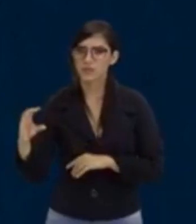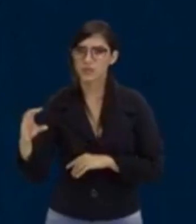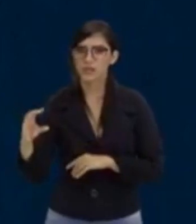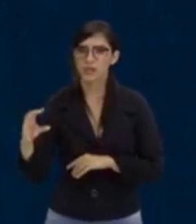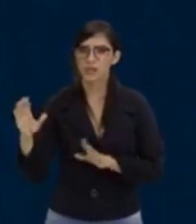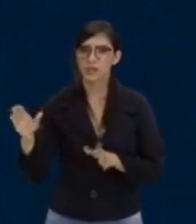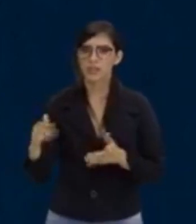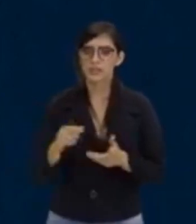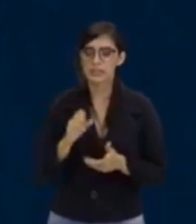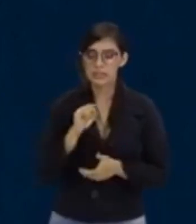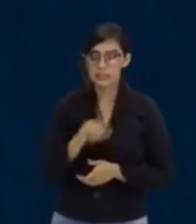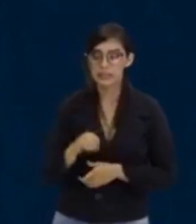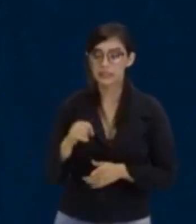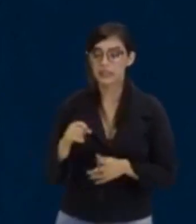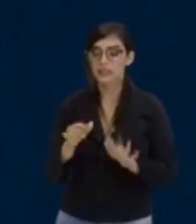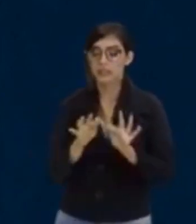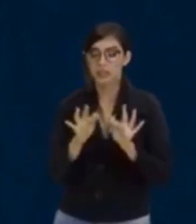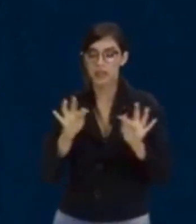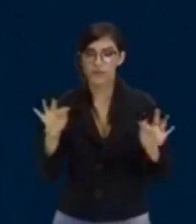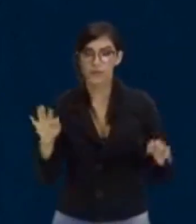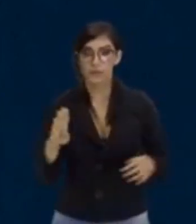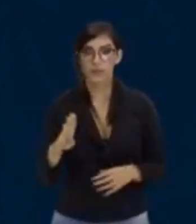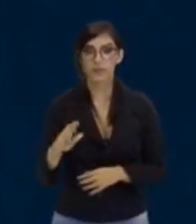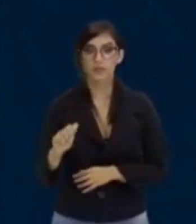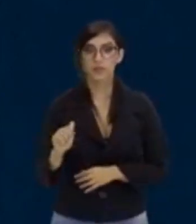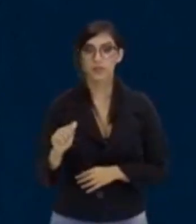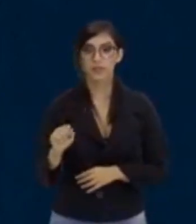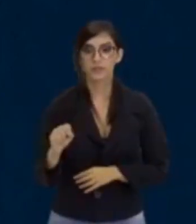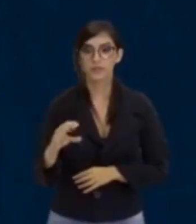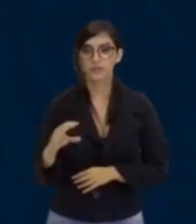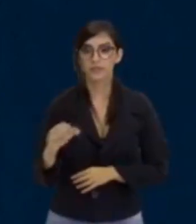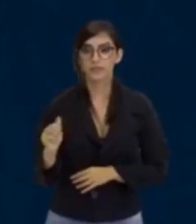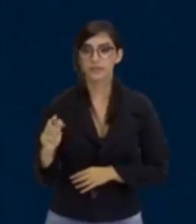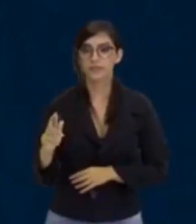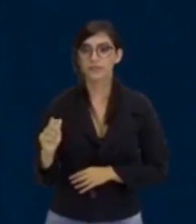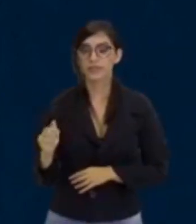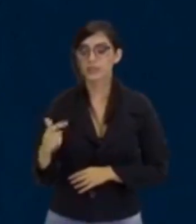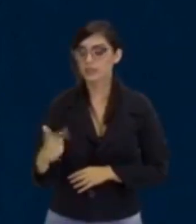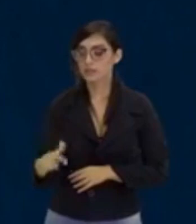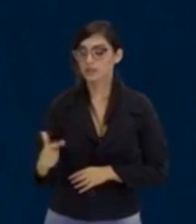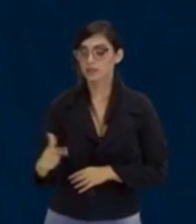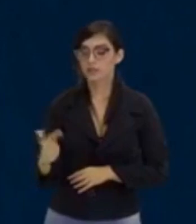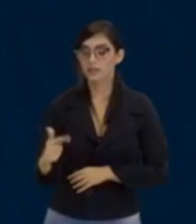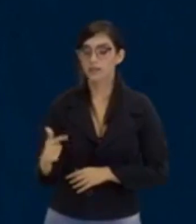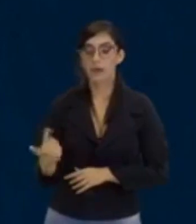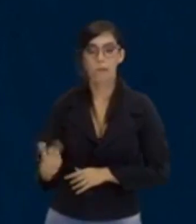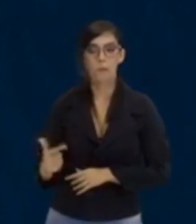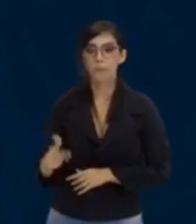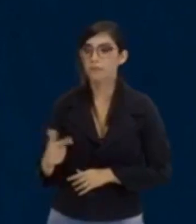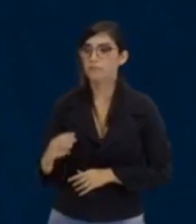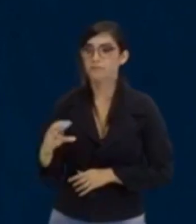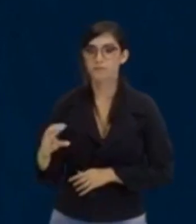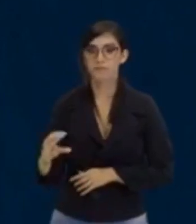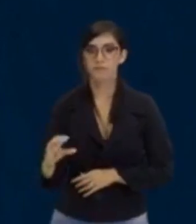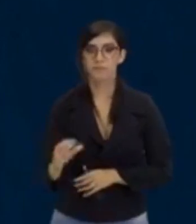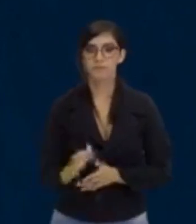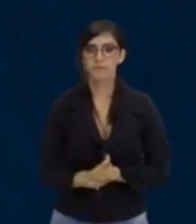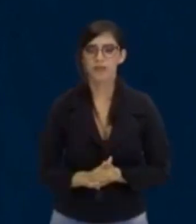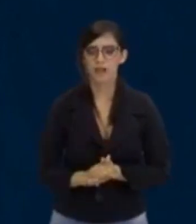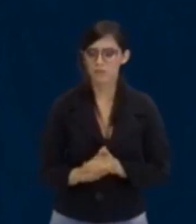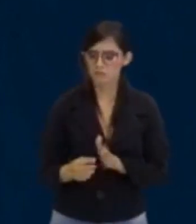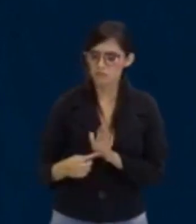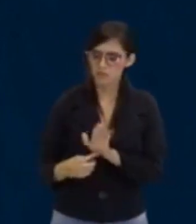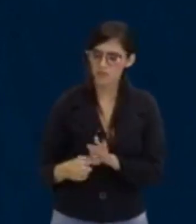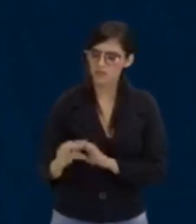Bhaskara, x igual a menos B, mais ou menos a raiz de delta sobre 2A. Por o está